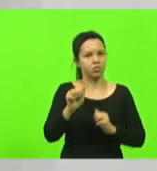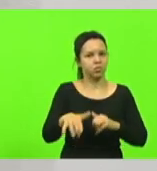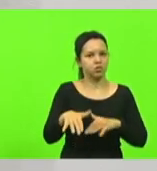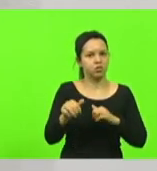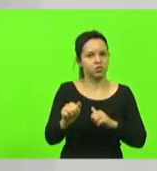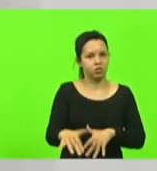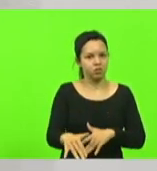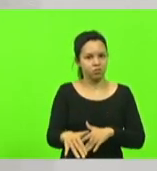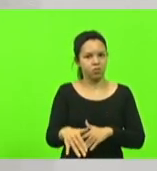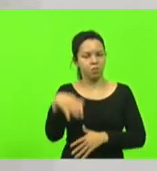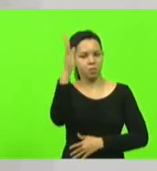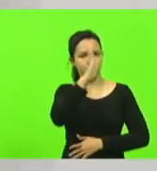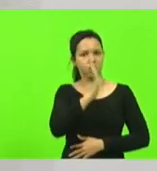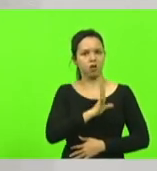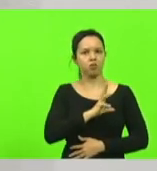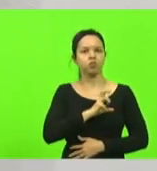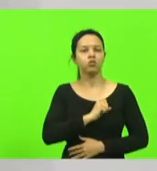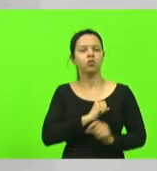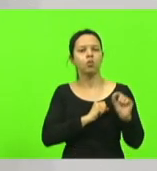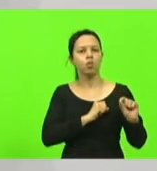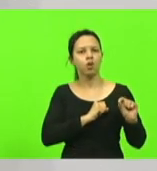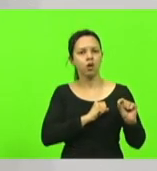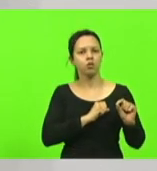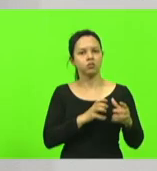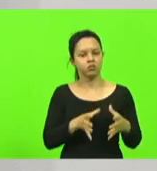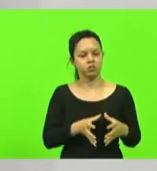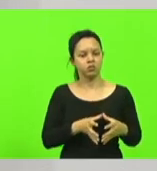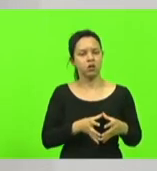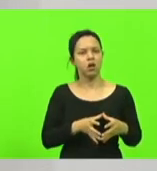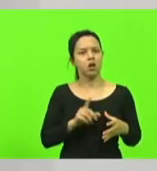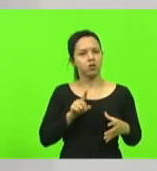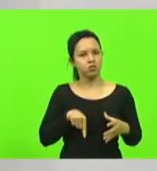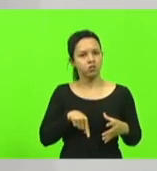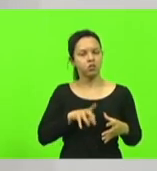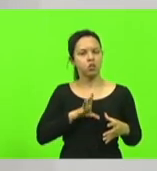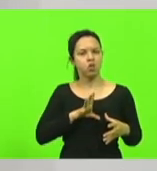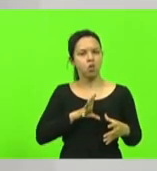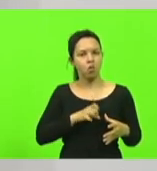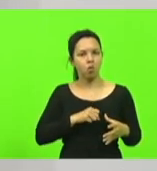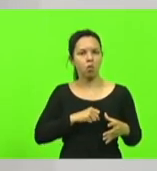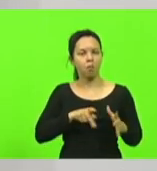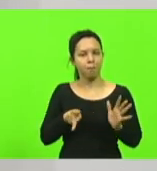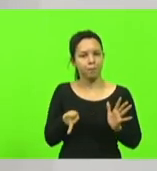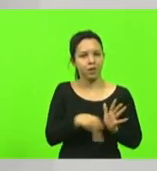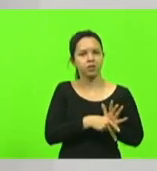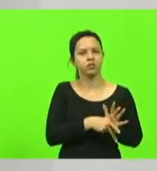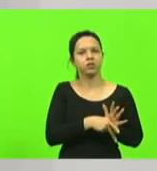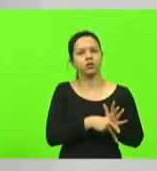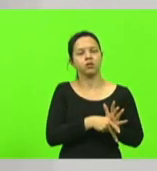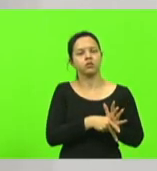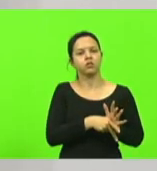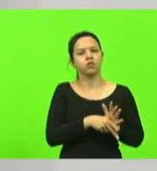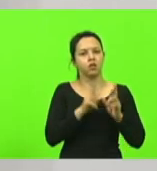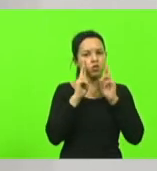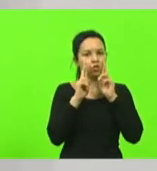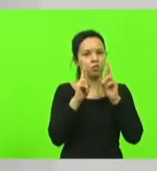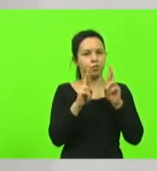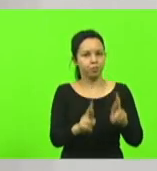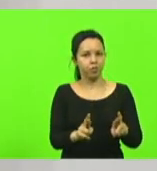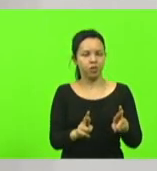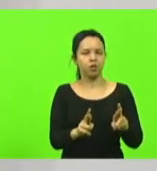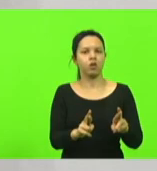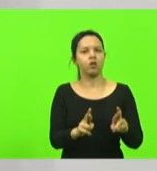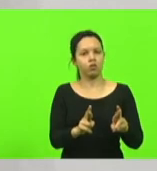é um sentimento de pertencimento de respeito e de entrega à nação é um agir na